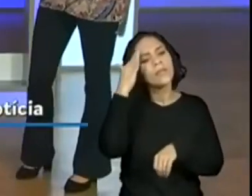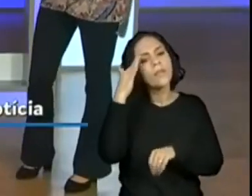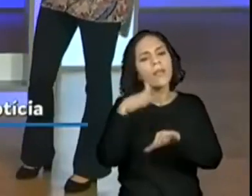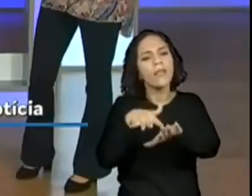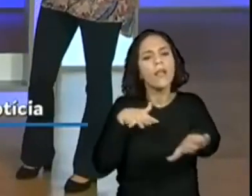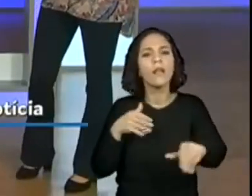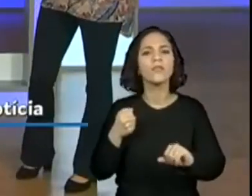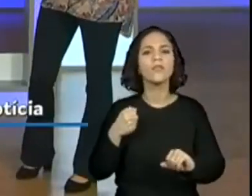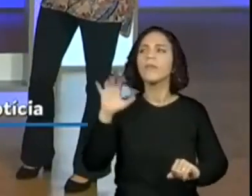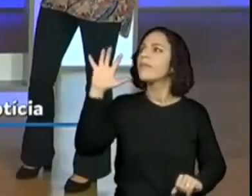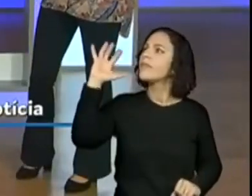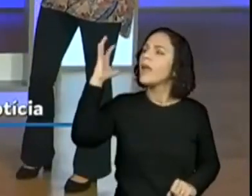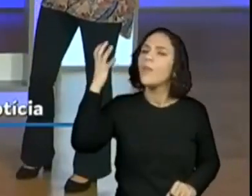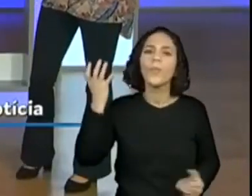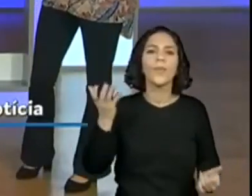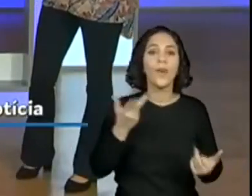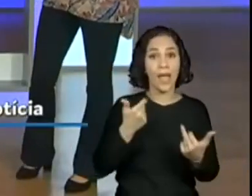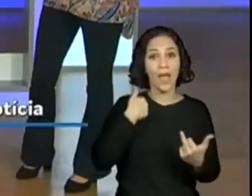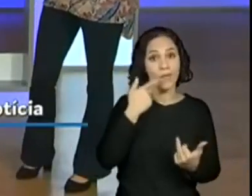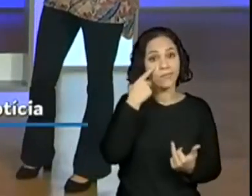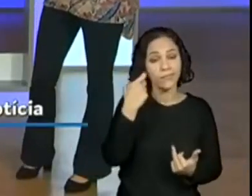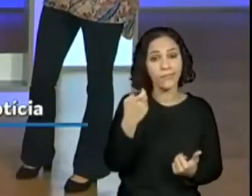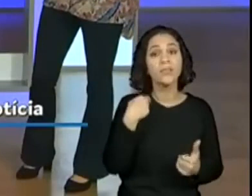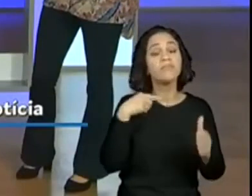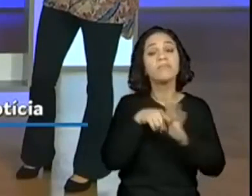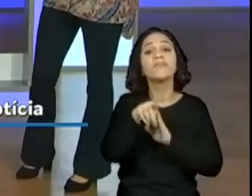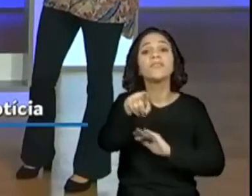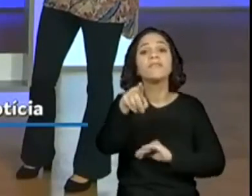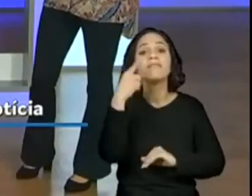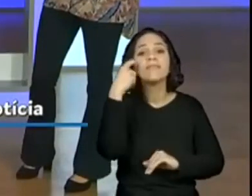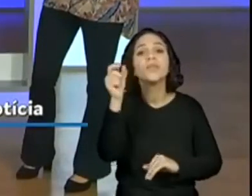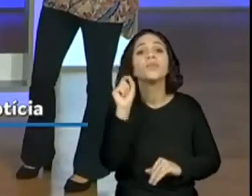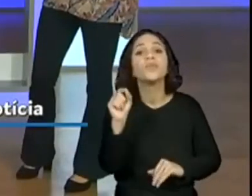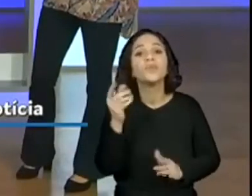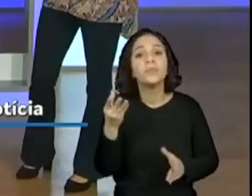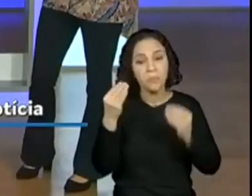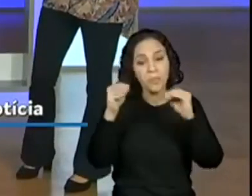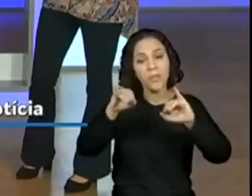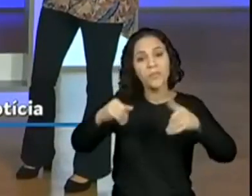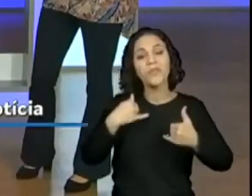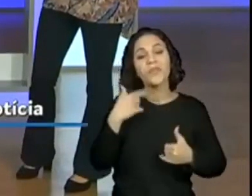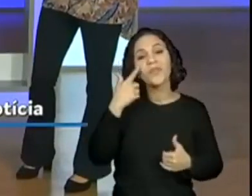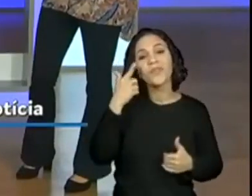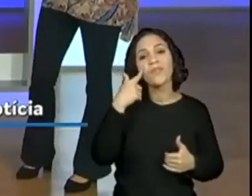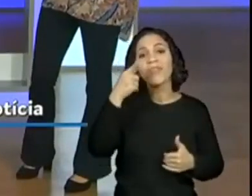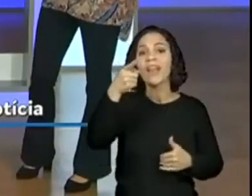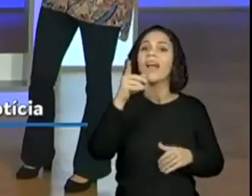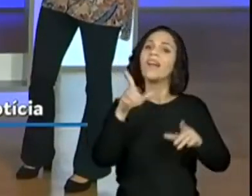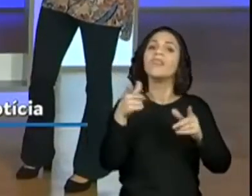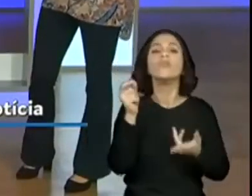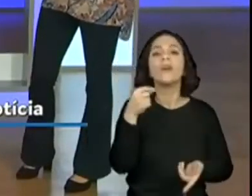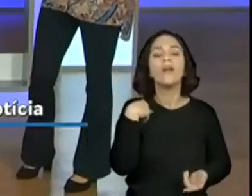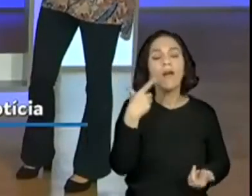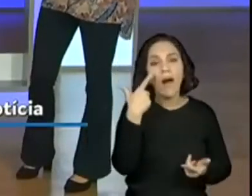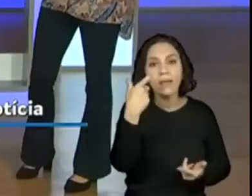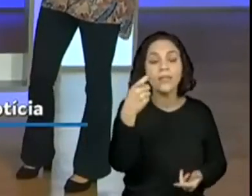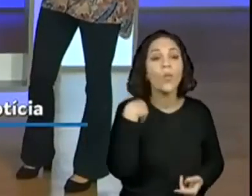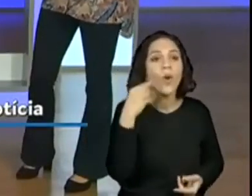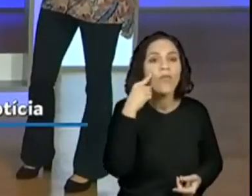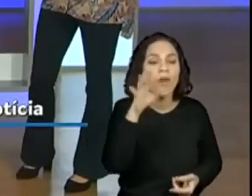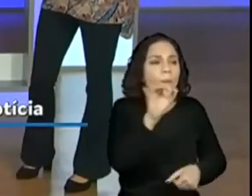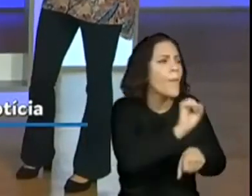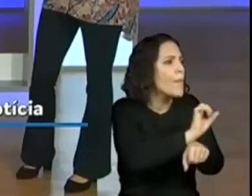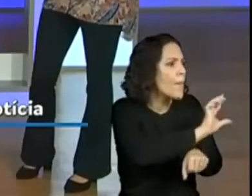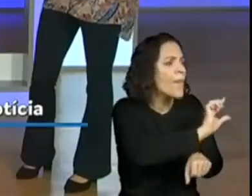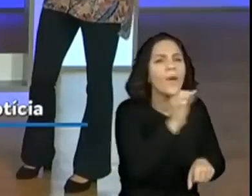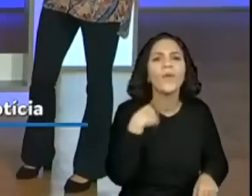estudantes, quando eles assistem, o que será que eles gostam? vão colocando aí para a gente, né? O que vocês gostam de ver? O que chama a atenção, na